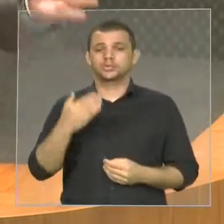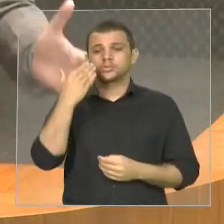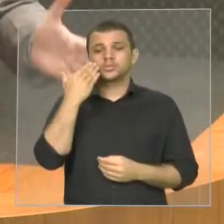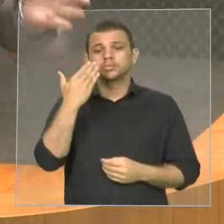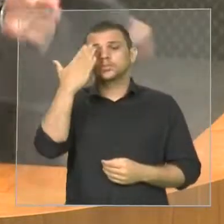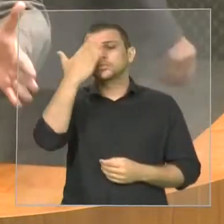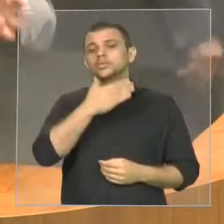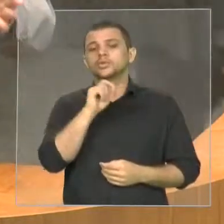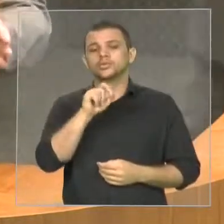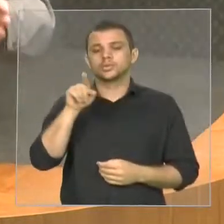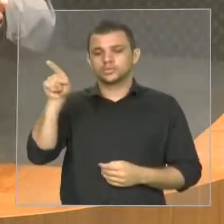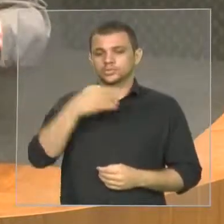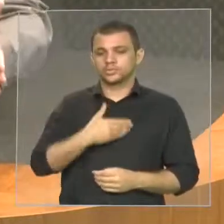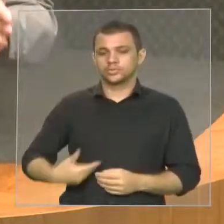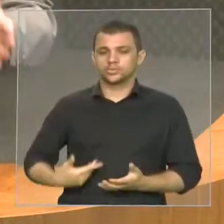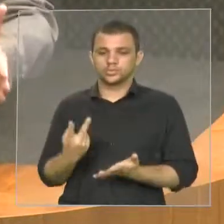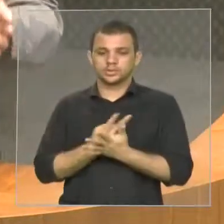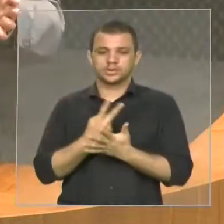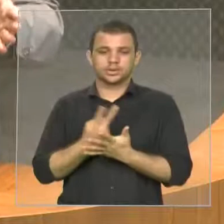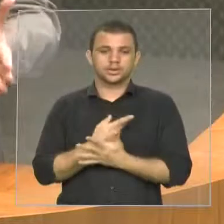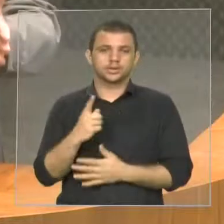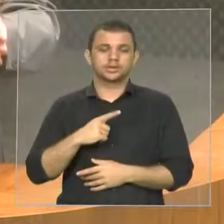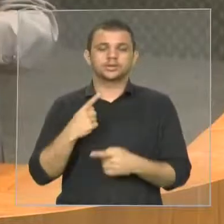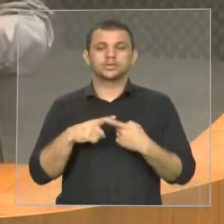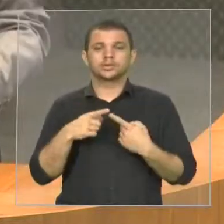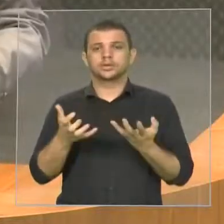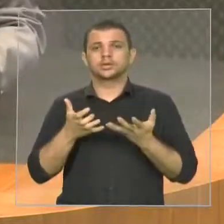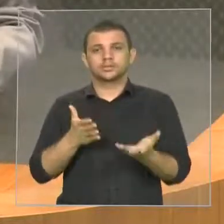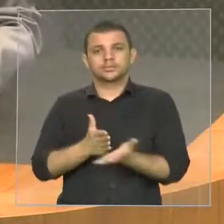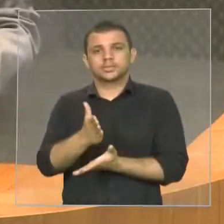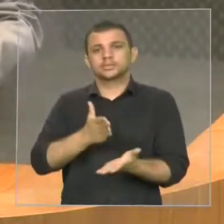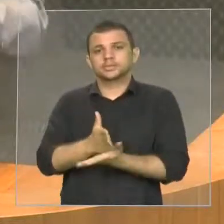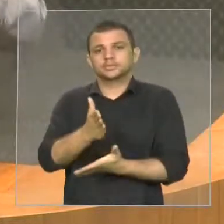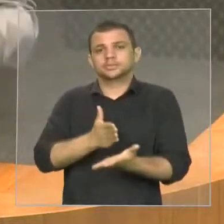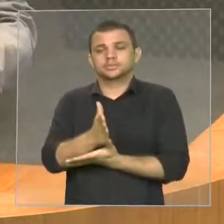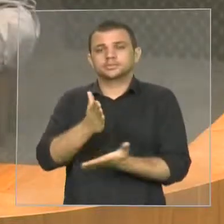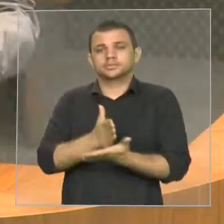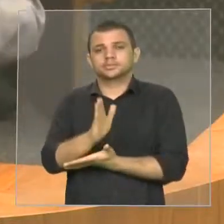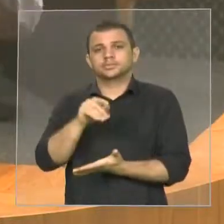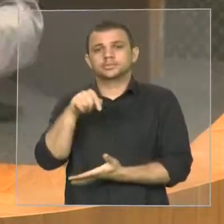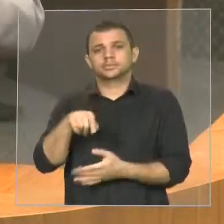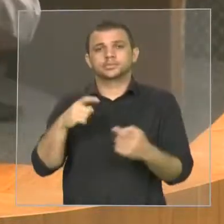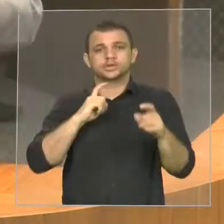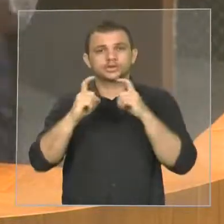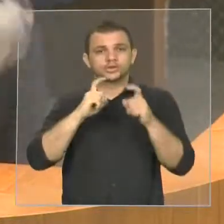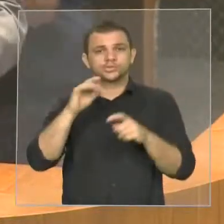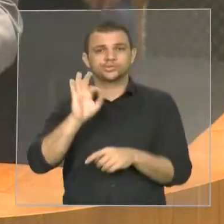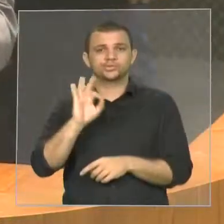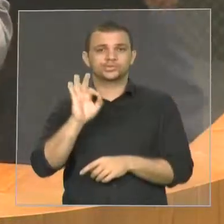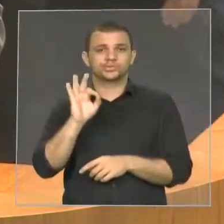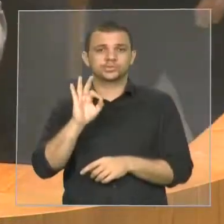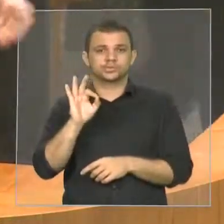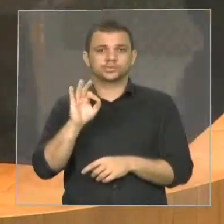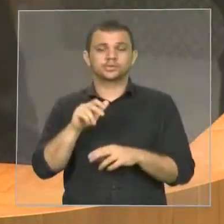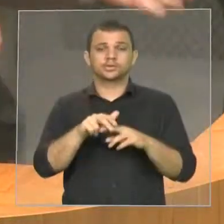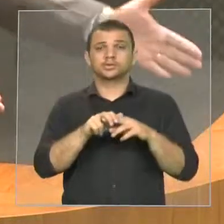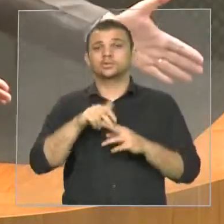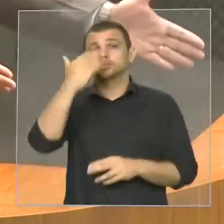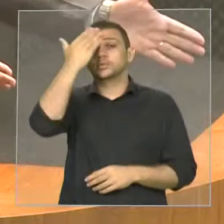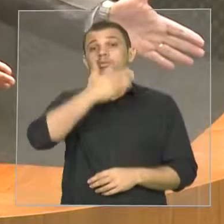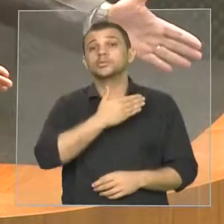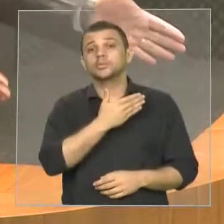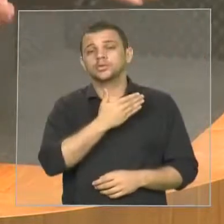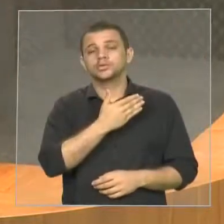o governo querendo aprovar as matérias aqui sem discussão. A prova disso, o reconhecimento disso, é a própria